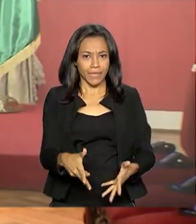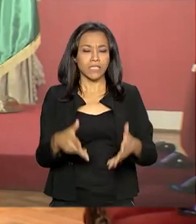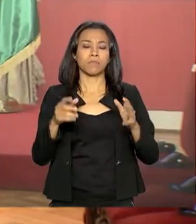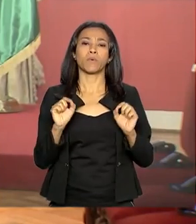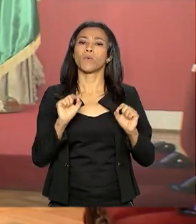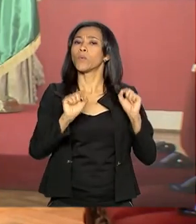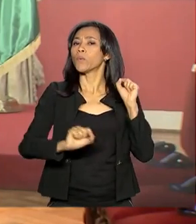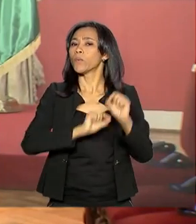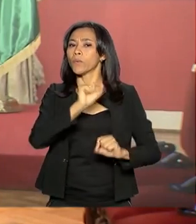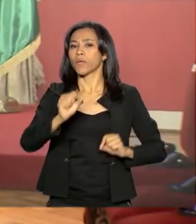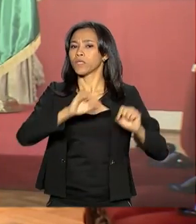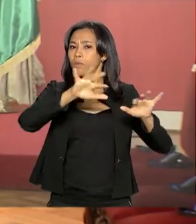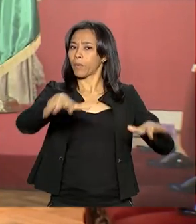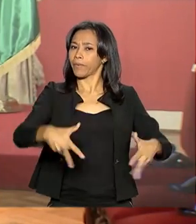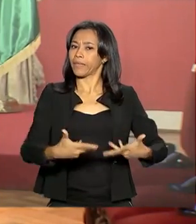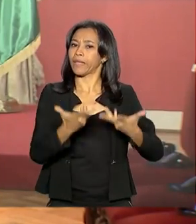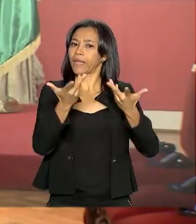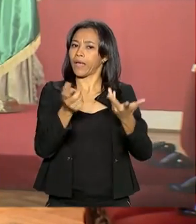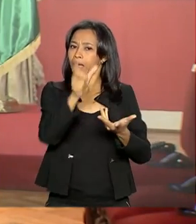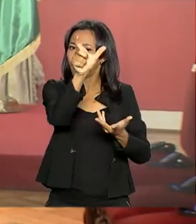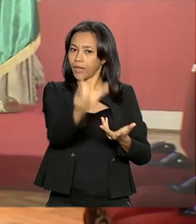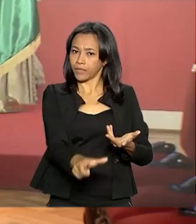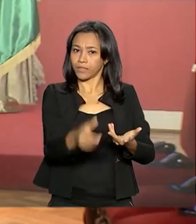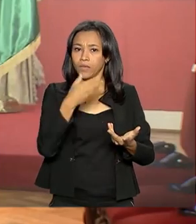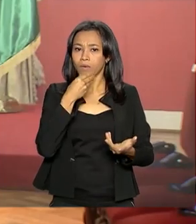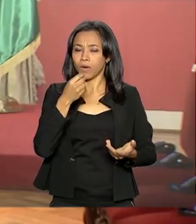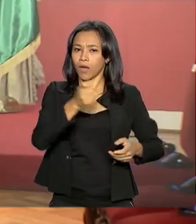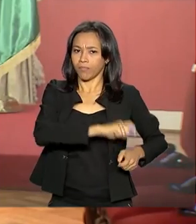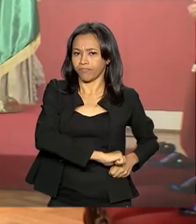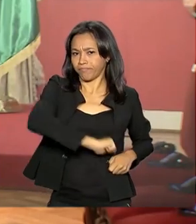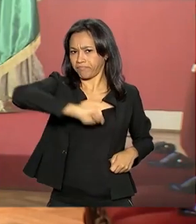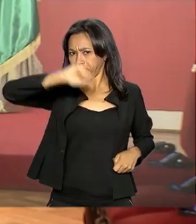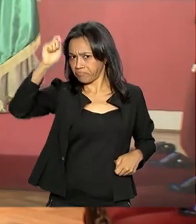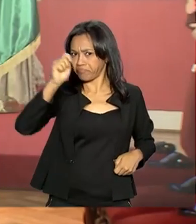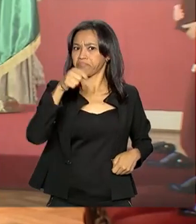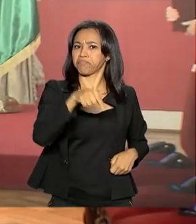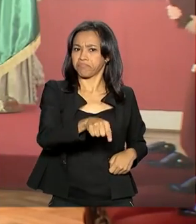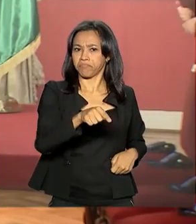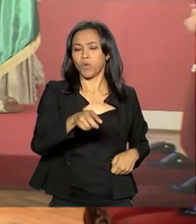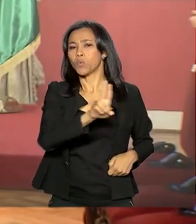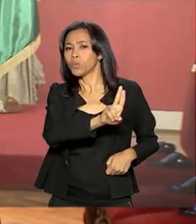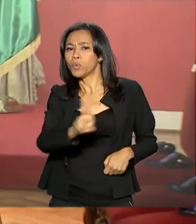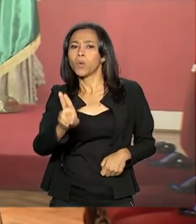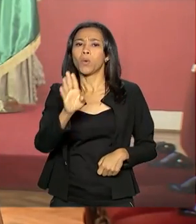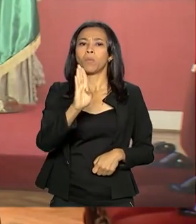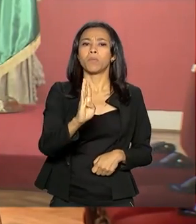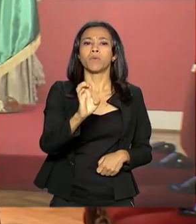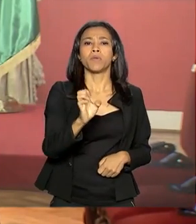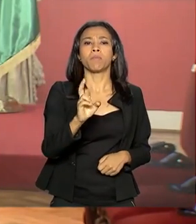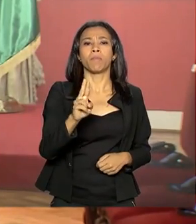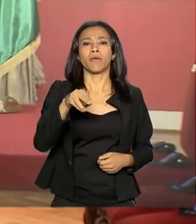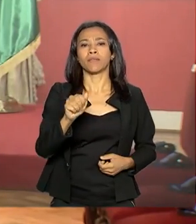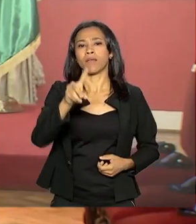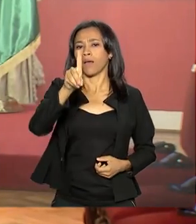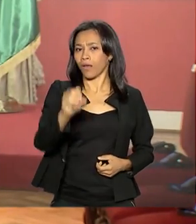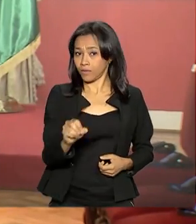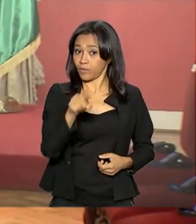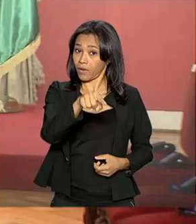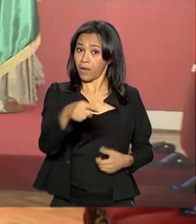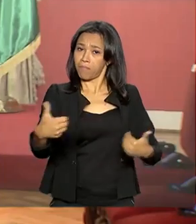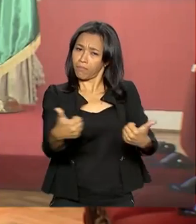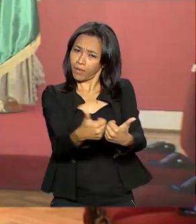uma cerimônia, uma homenagem ao libertador da pátria, considerado o libertador da pátria, Bernardo O'Higgins, num monumento que fica aqui